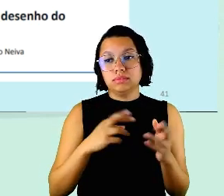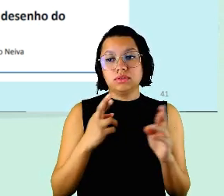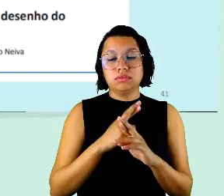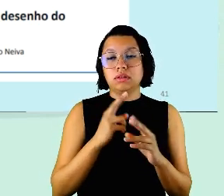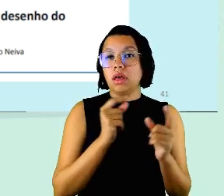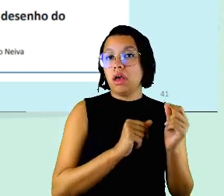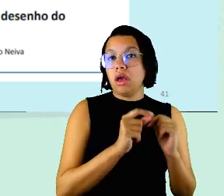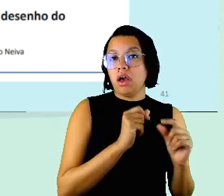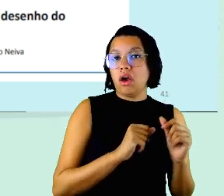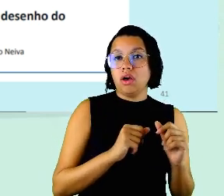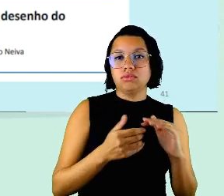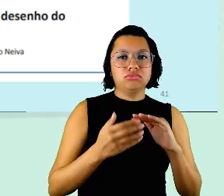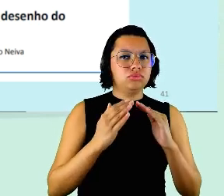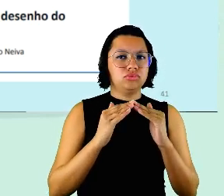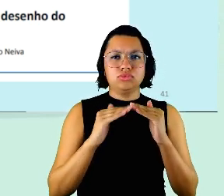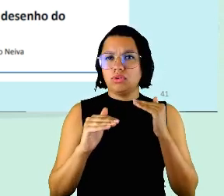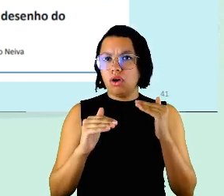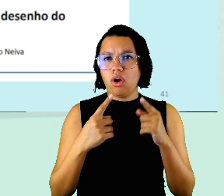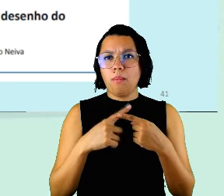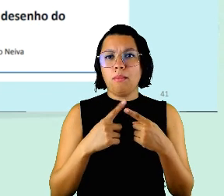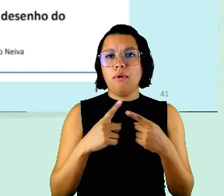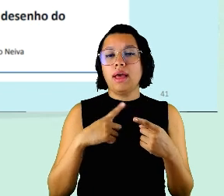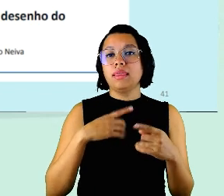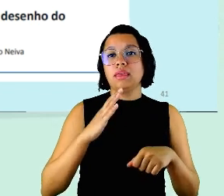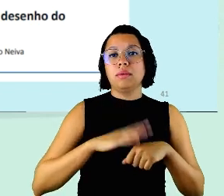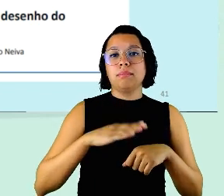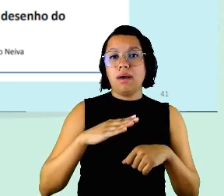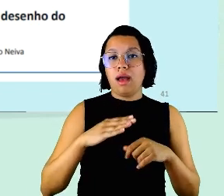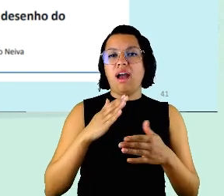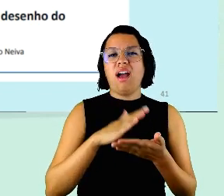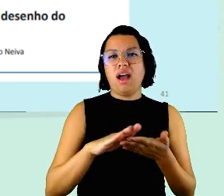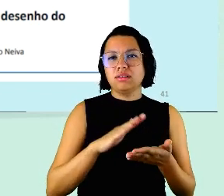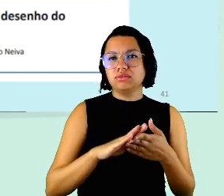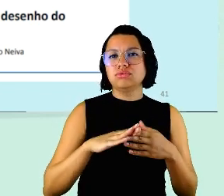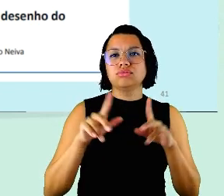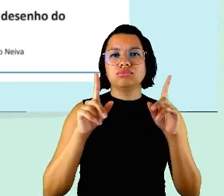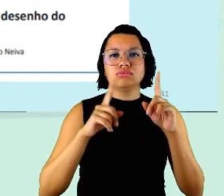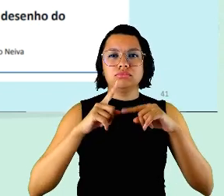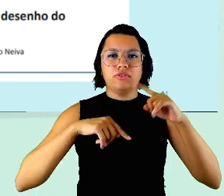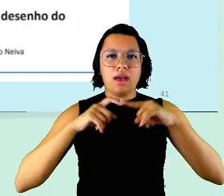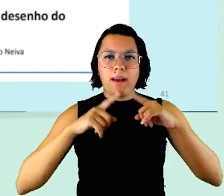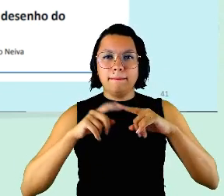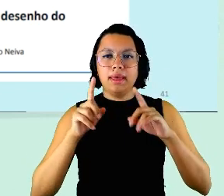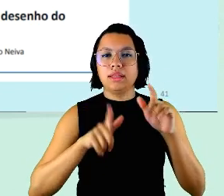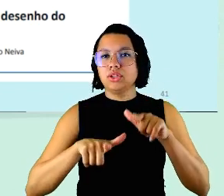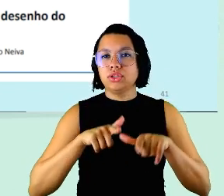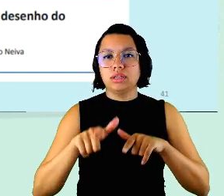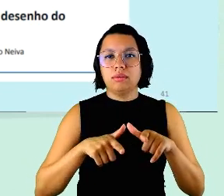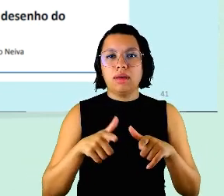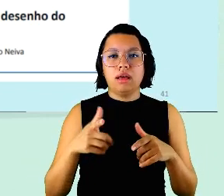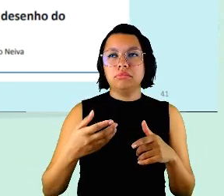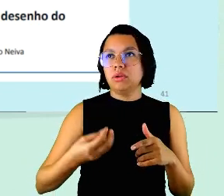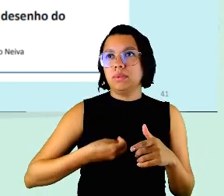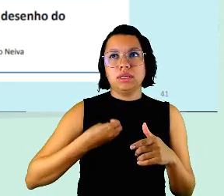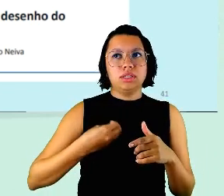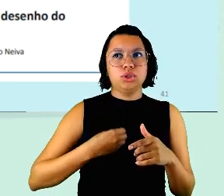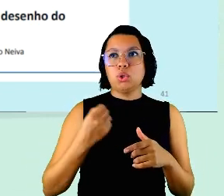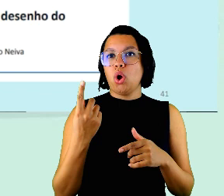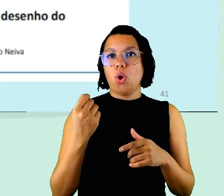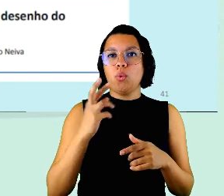não concorda porque tem mais gastos com equipamentos e tal então assim não existe uma única resposta